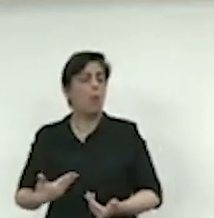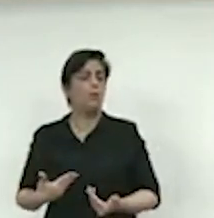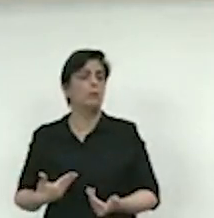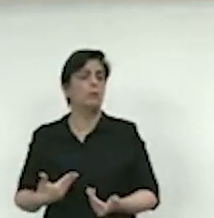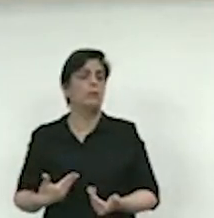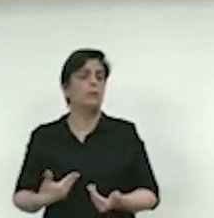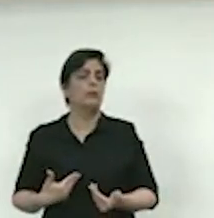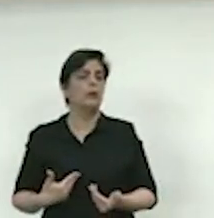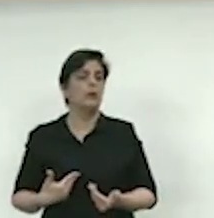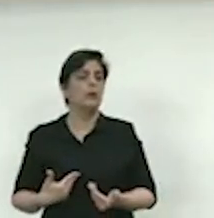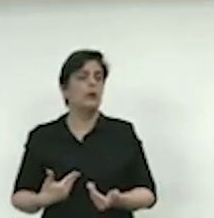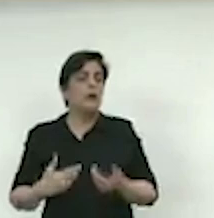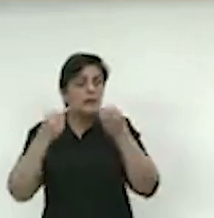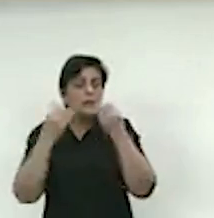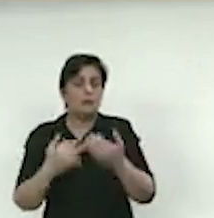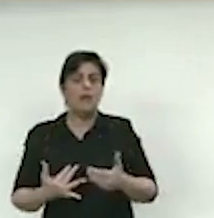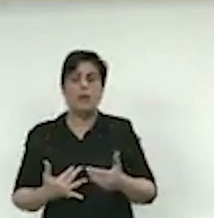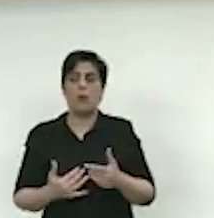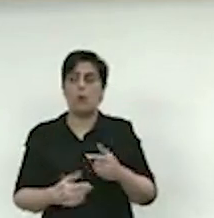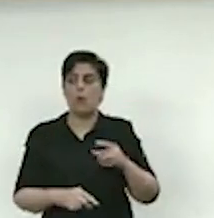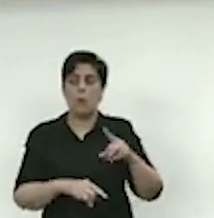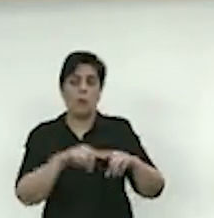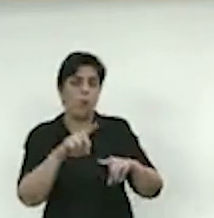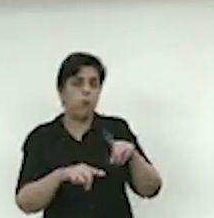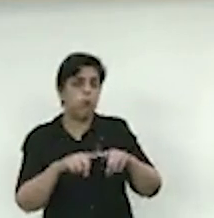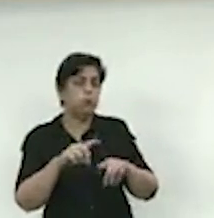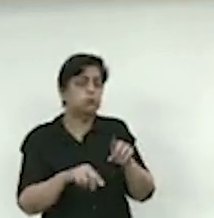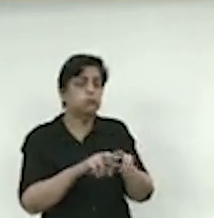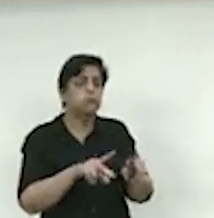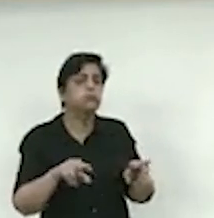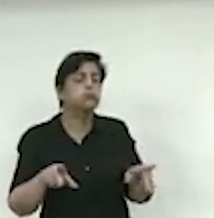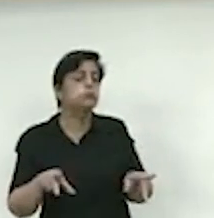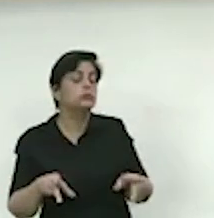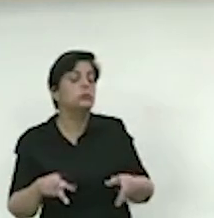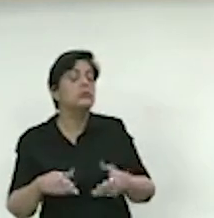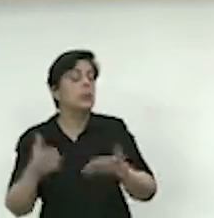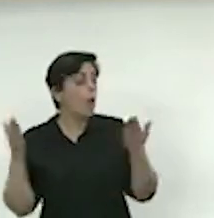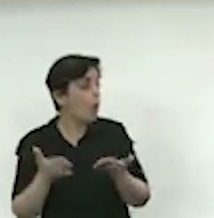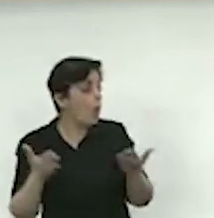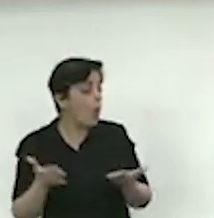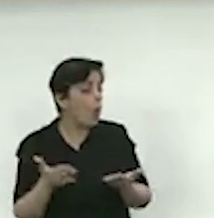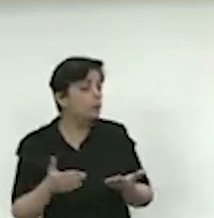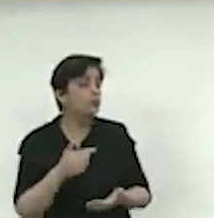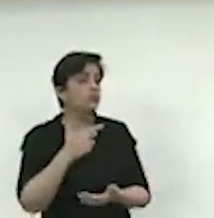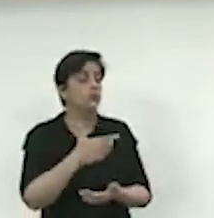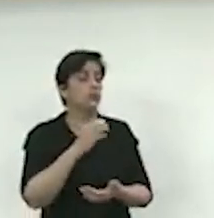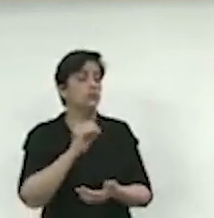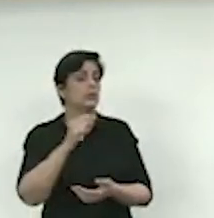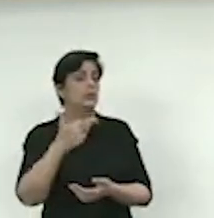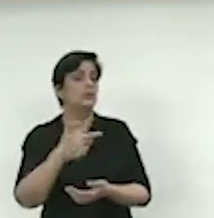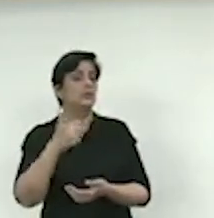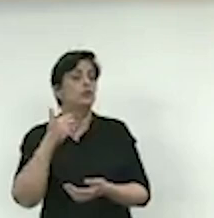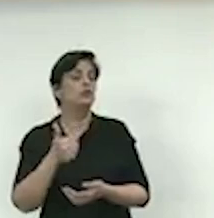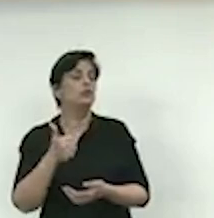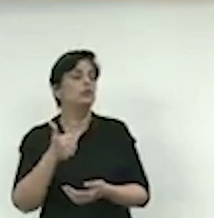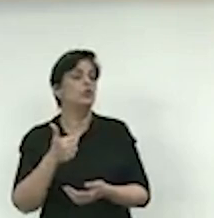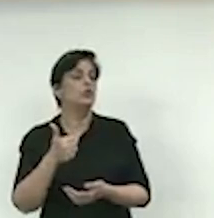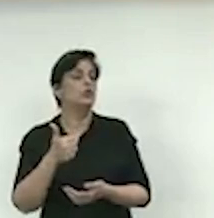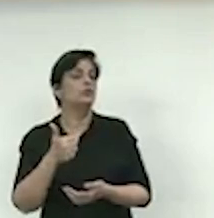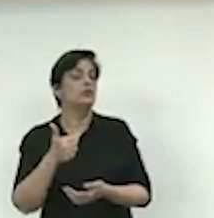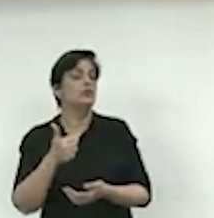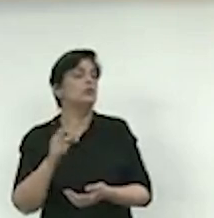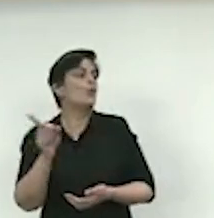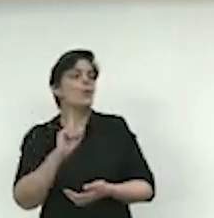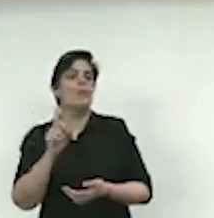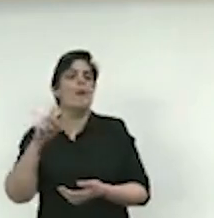esse equipamento público, hoje, hoje, 2021, não era mais do genro do ex-prefeito